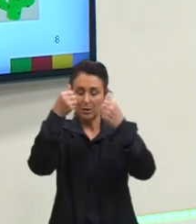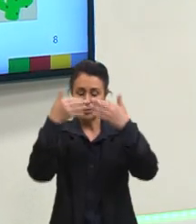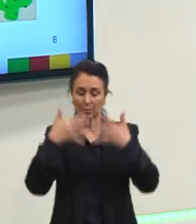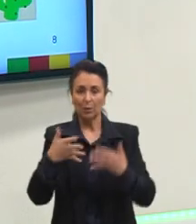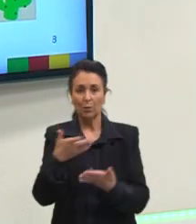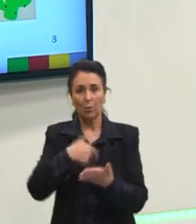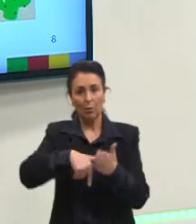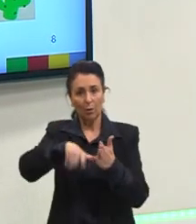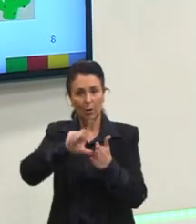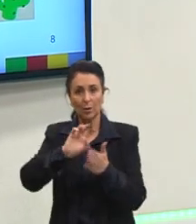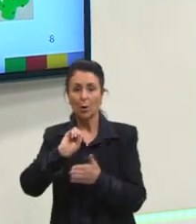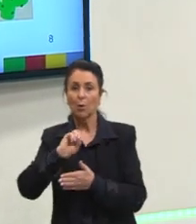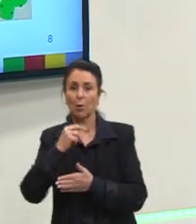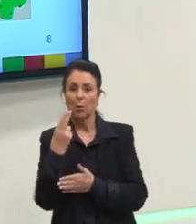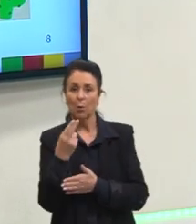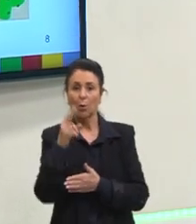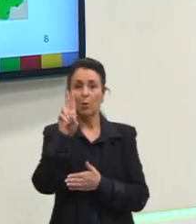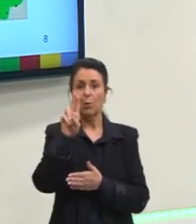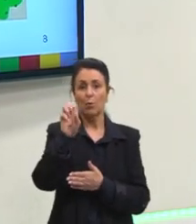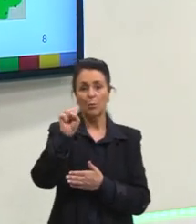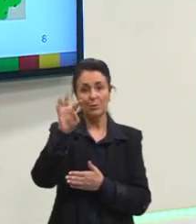ou os T.